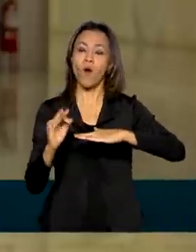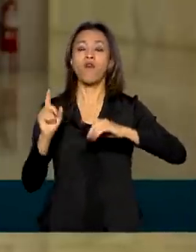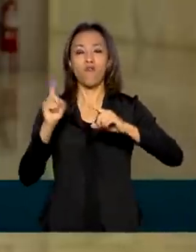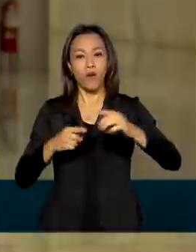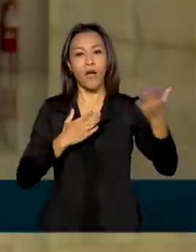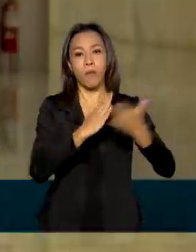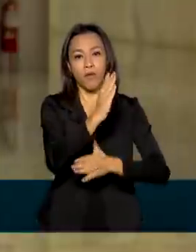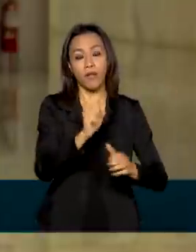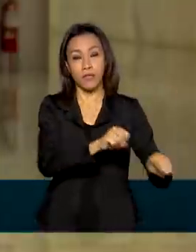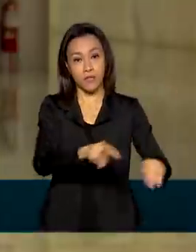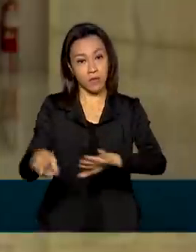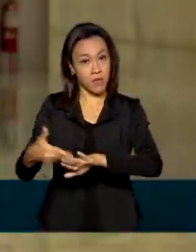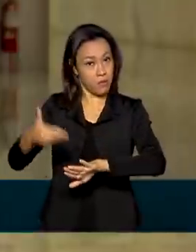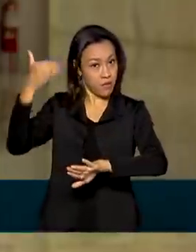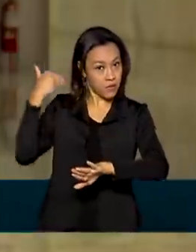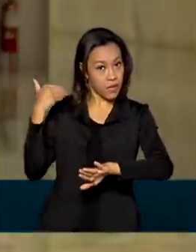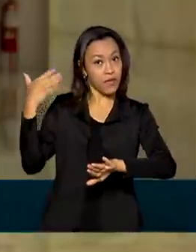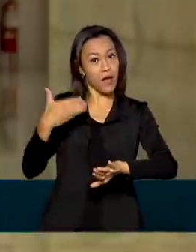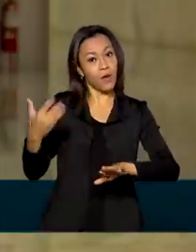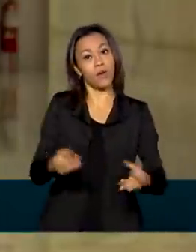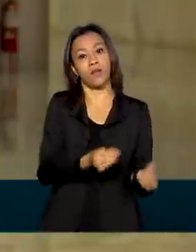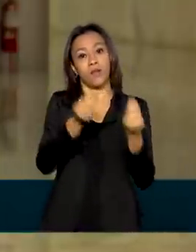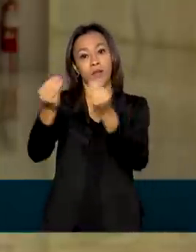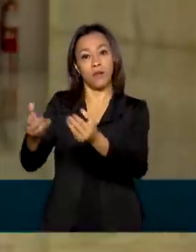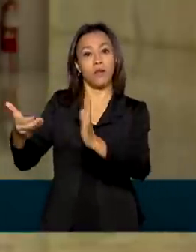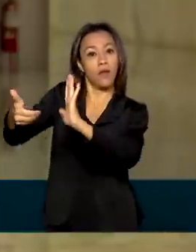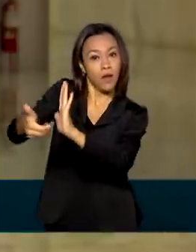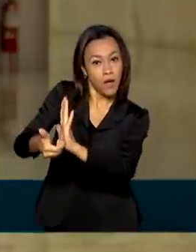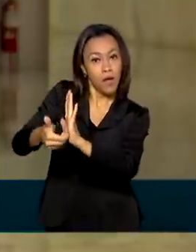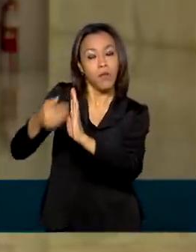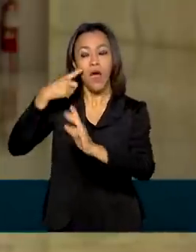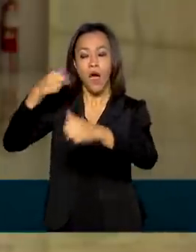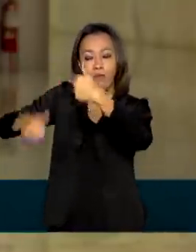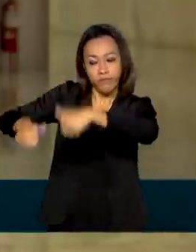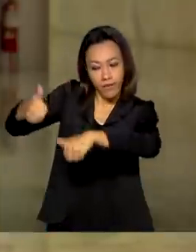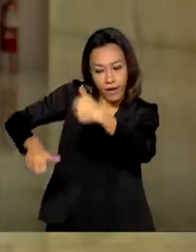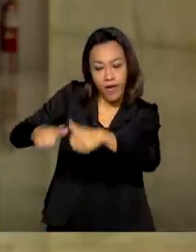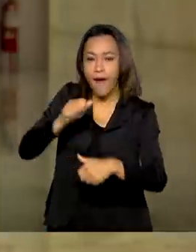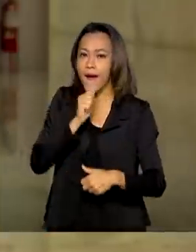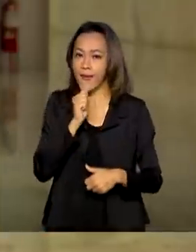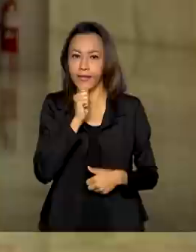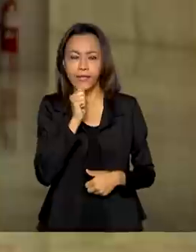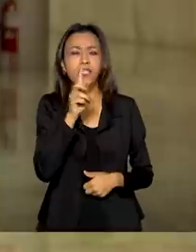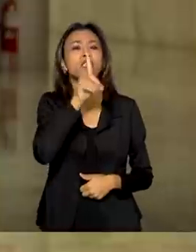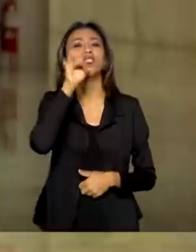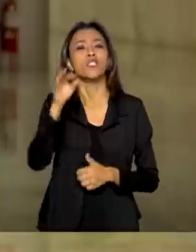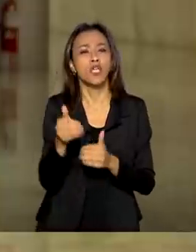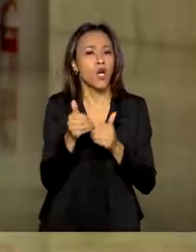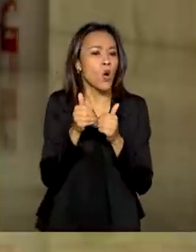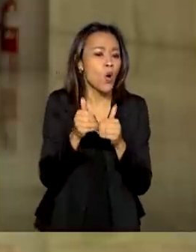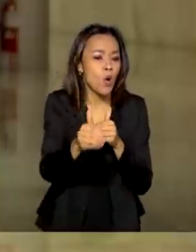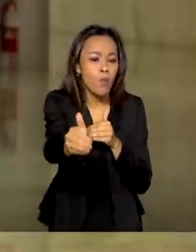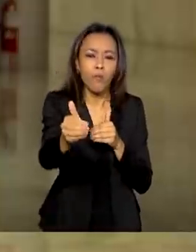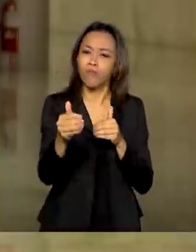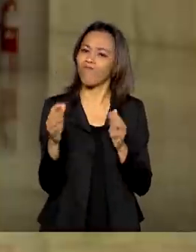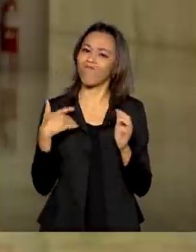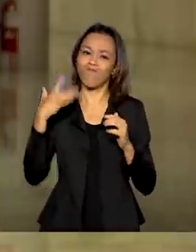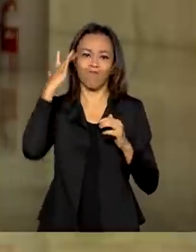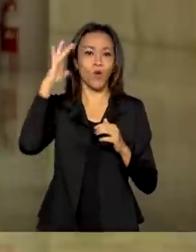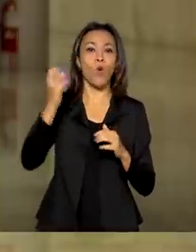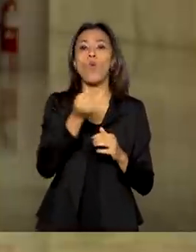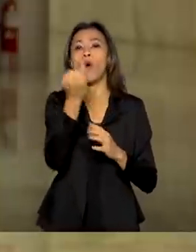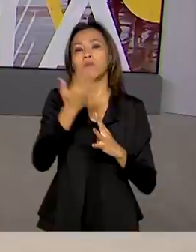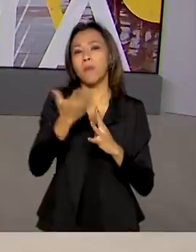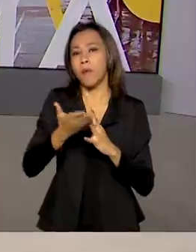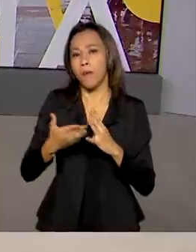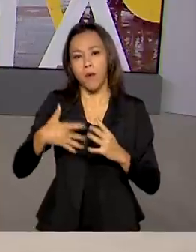Senado e agora precisa passar pela Câmara. Ainda não foi definido quando começa o pagamento, nem quantas parcelas